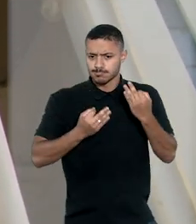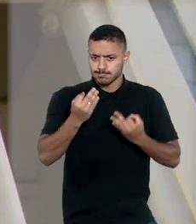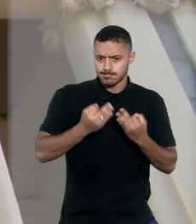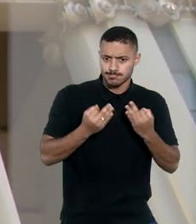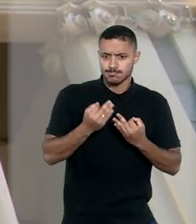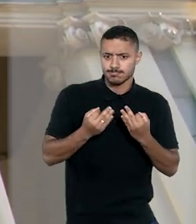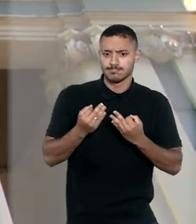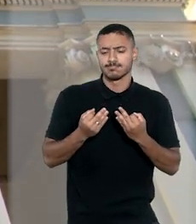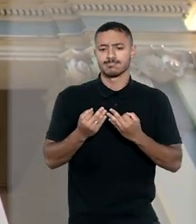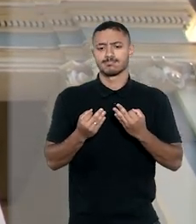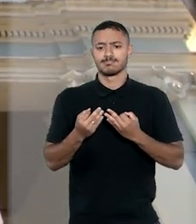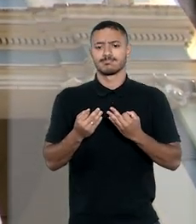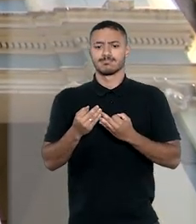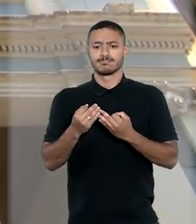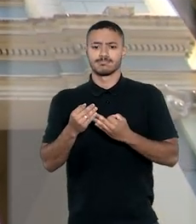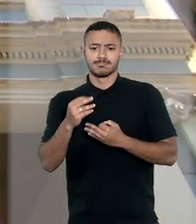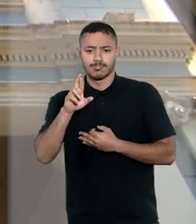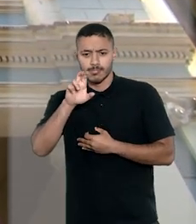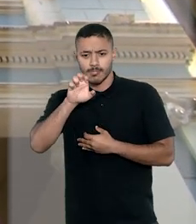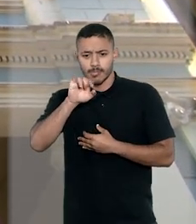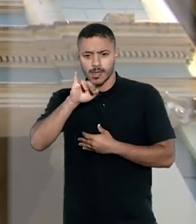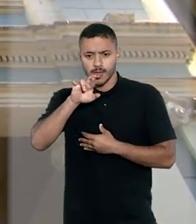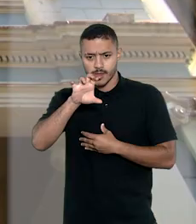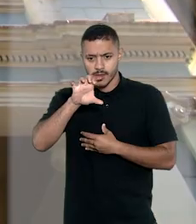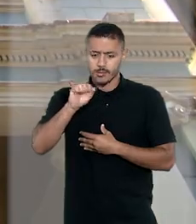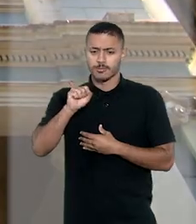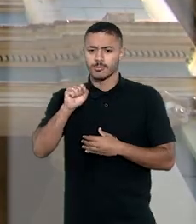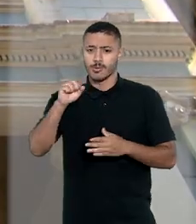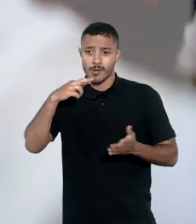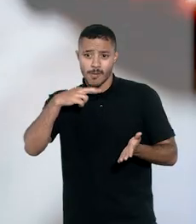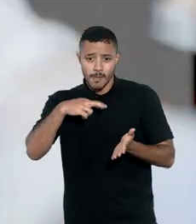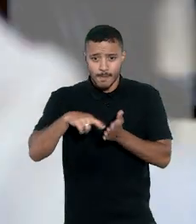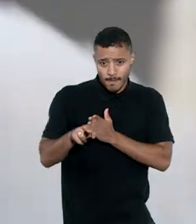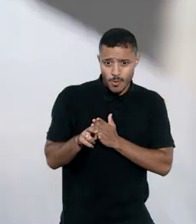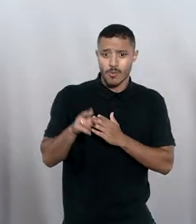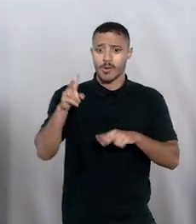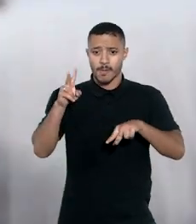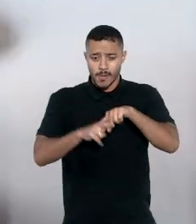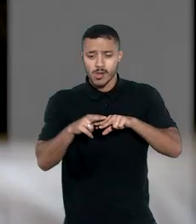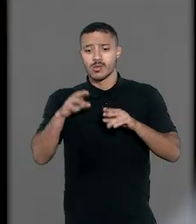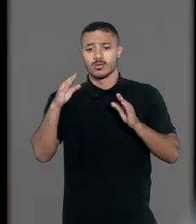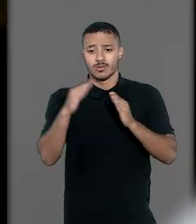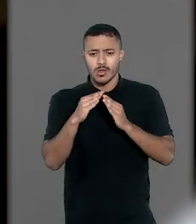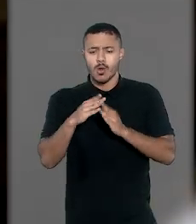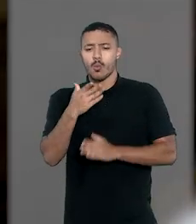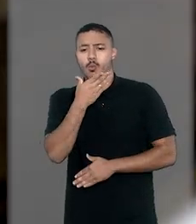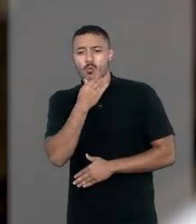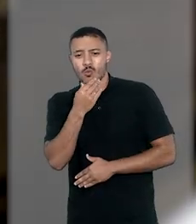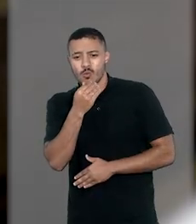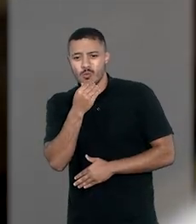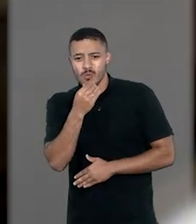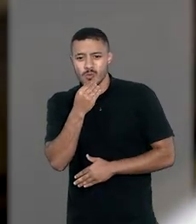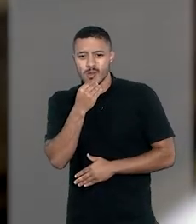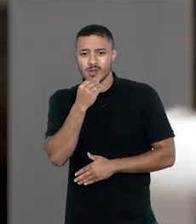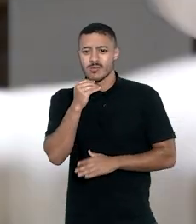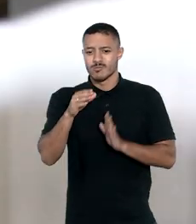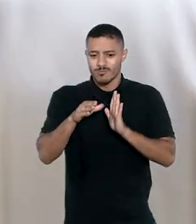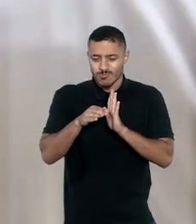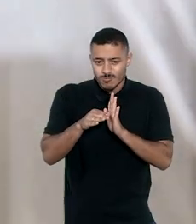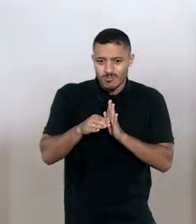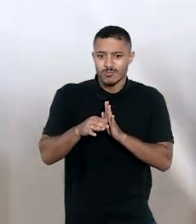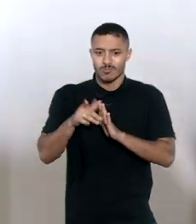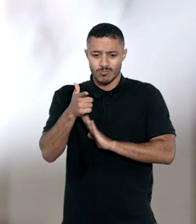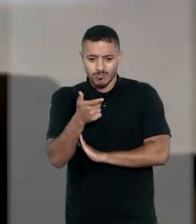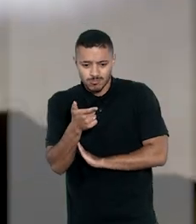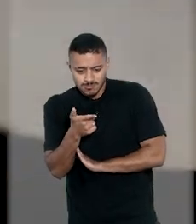o juízo da vara de execuções penais da comarca de Ribeirão das Neves deferiu o regime domiciliar a um homem condenado